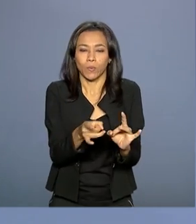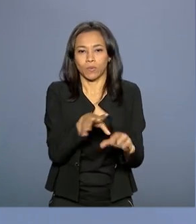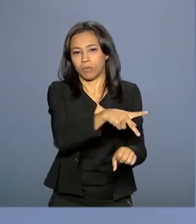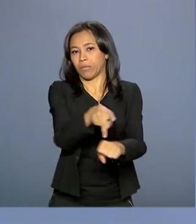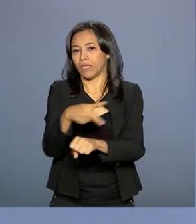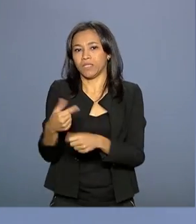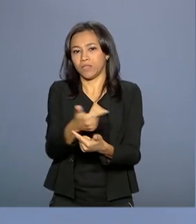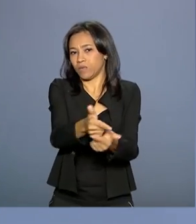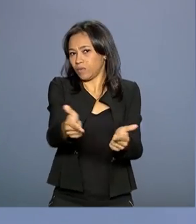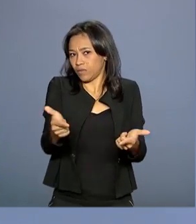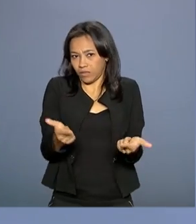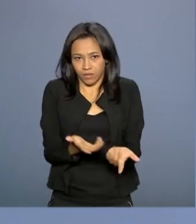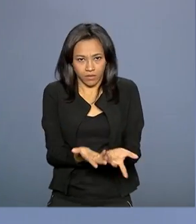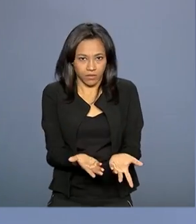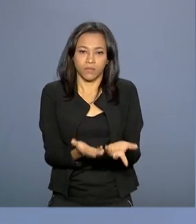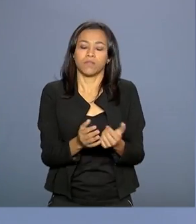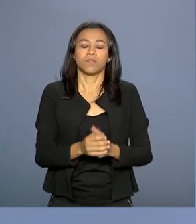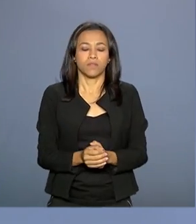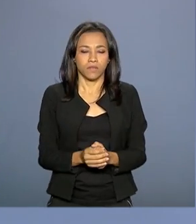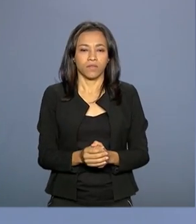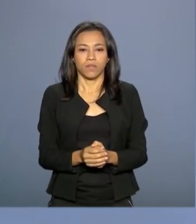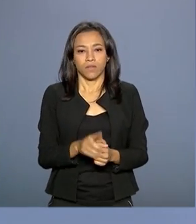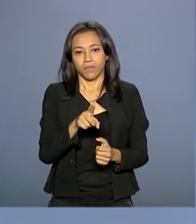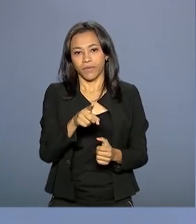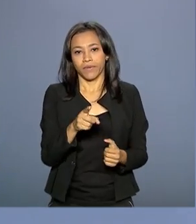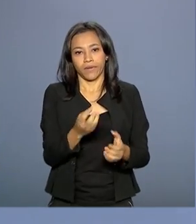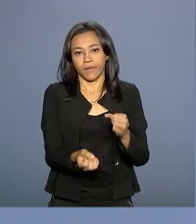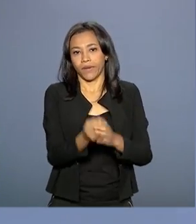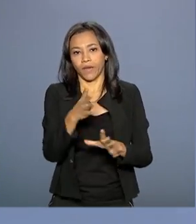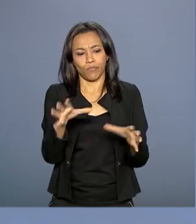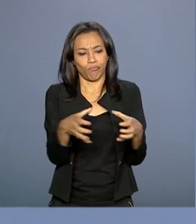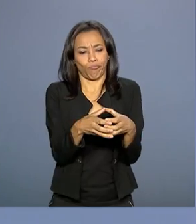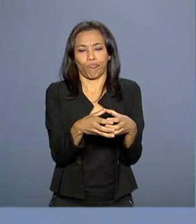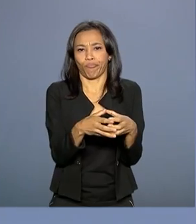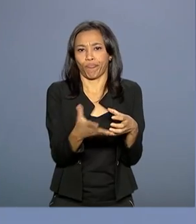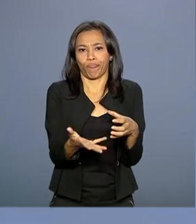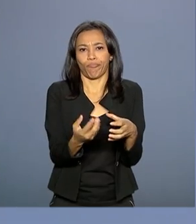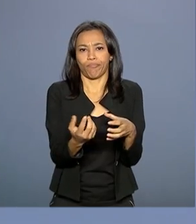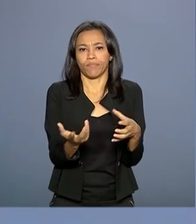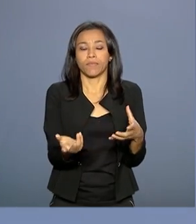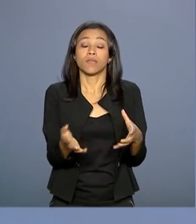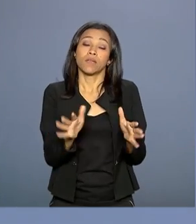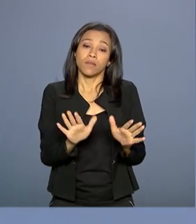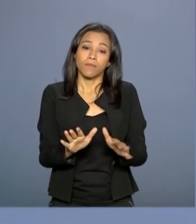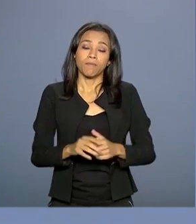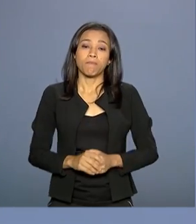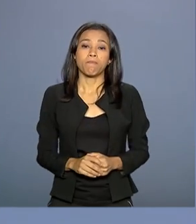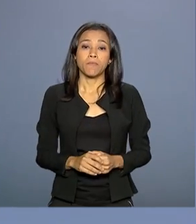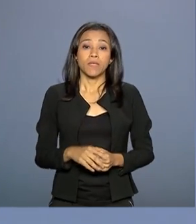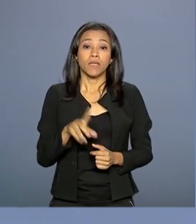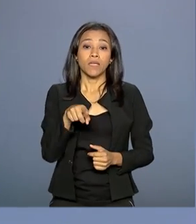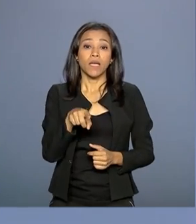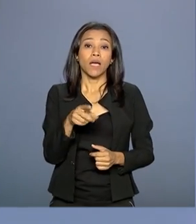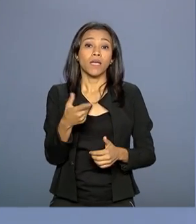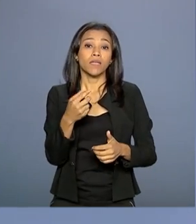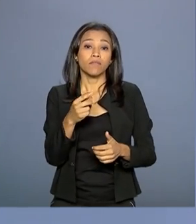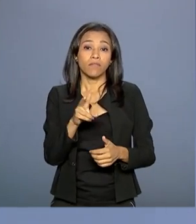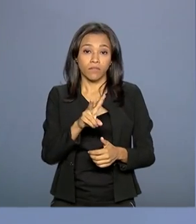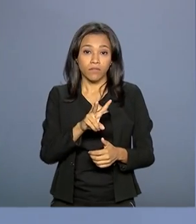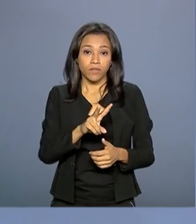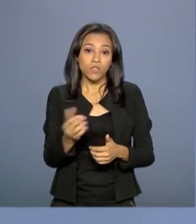países e da criação de um bloco completamente diferente, e substituir isso por